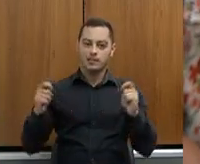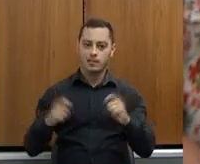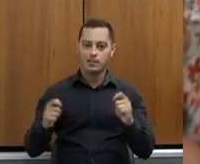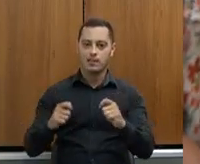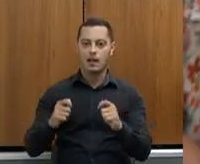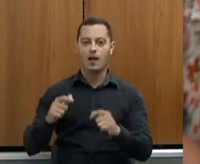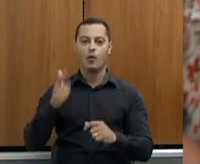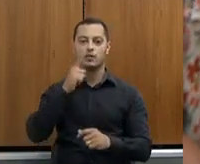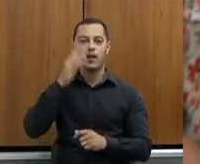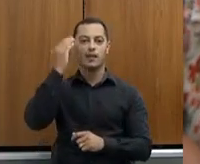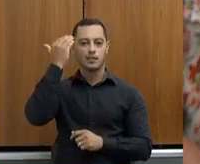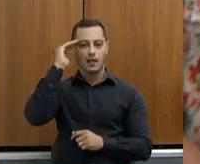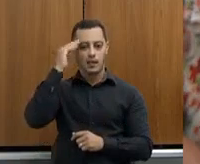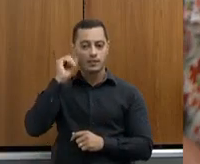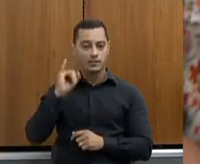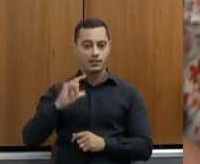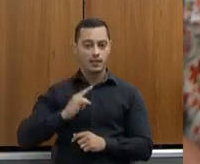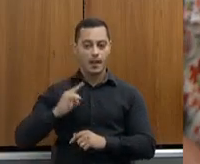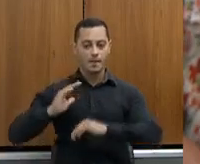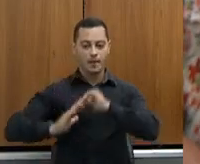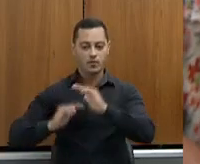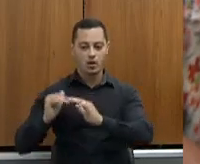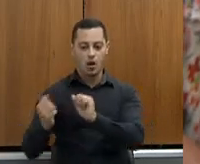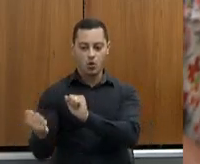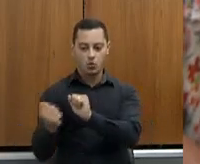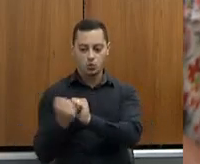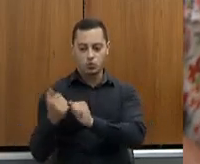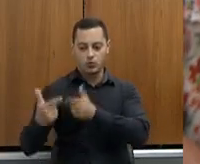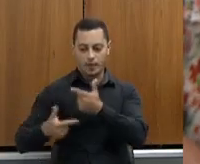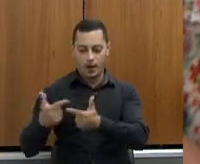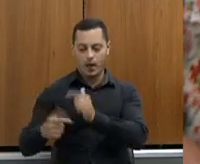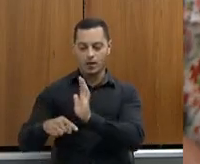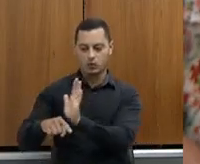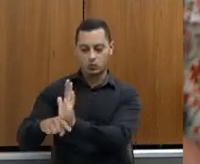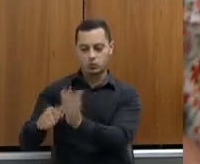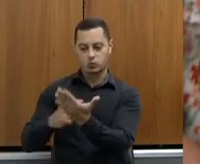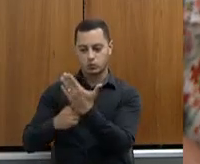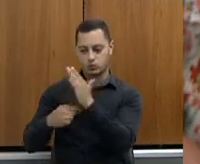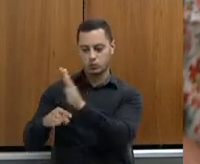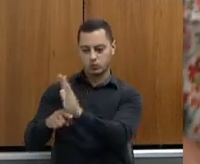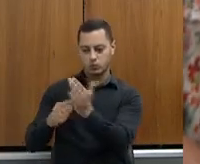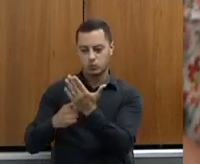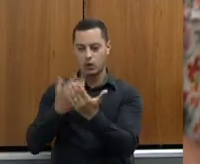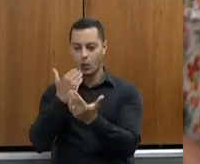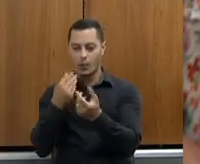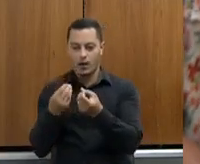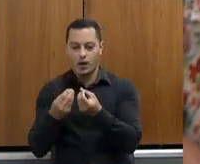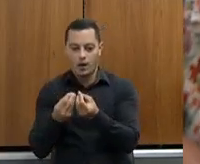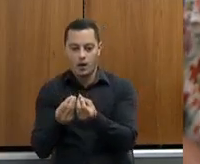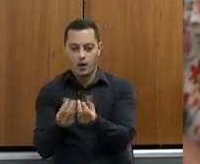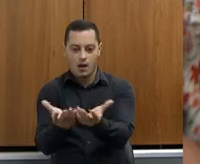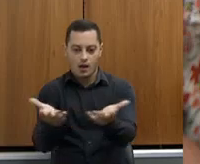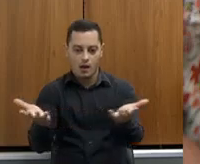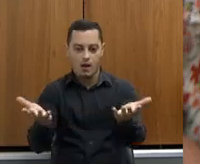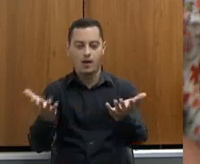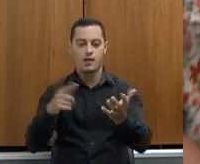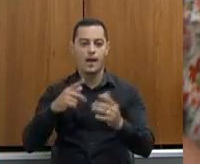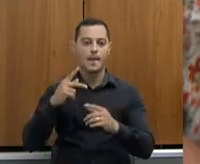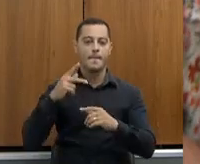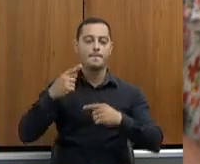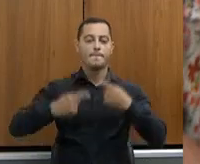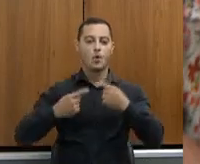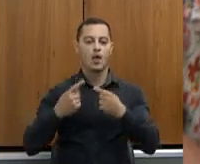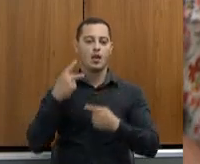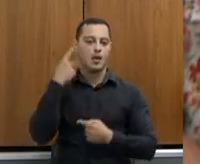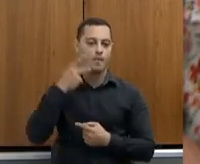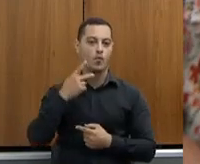trabalhando junto com ele lá na ponta, gerando emprego para esses profissionais, e garantindo esse alimento, isso é uma política pública,